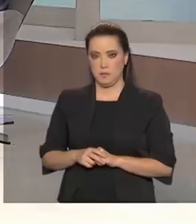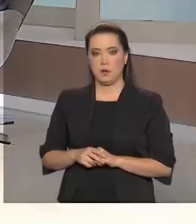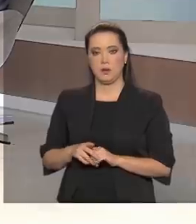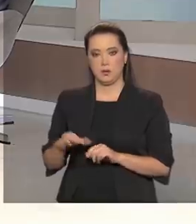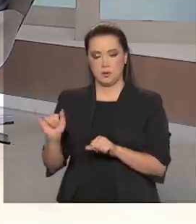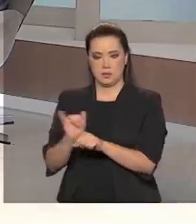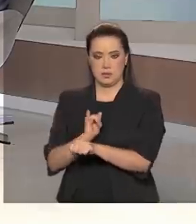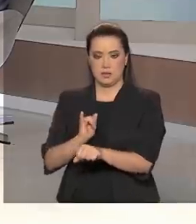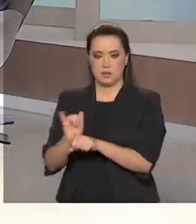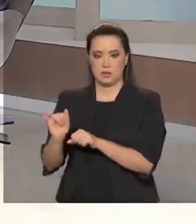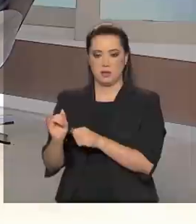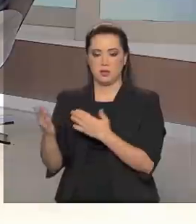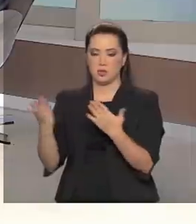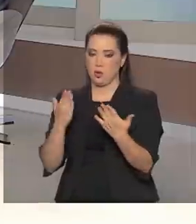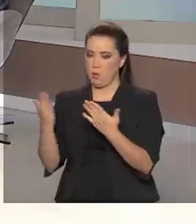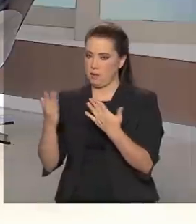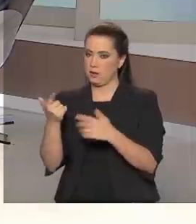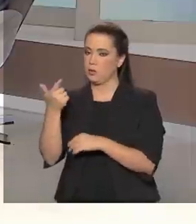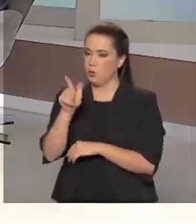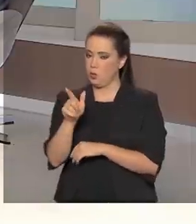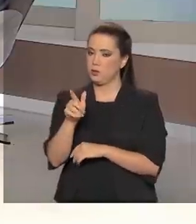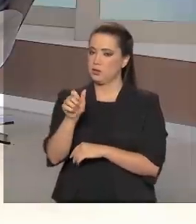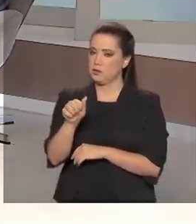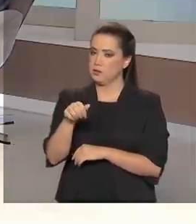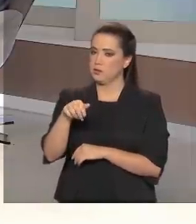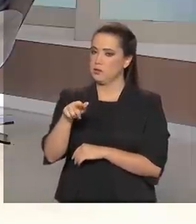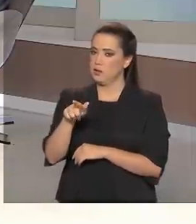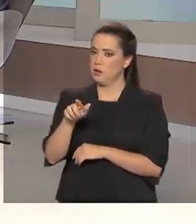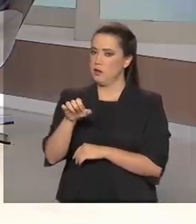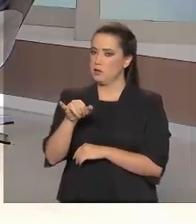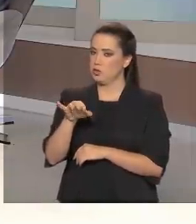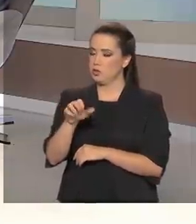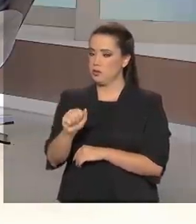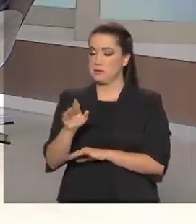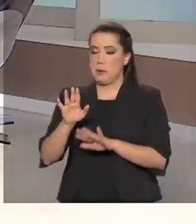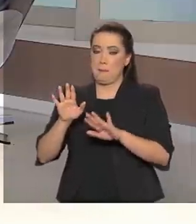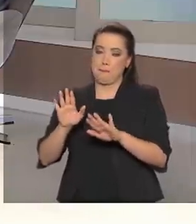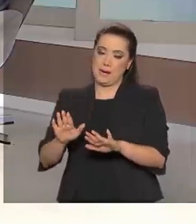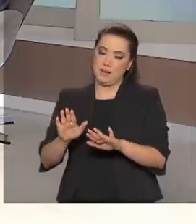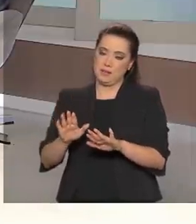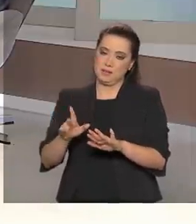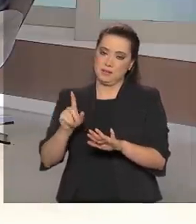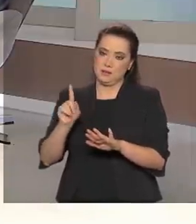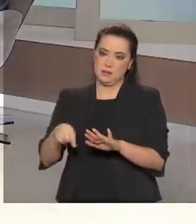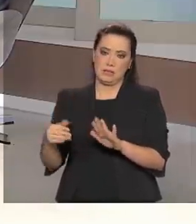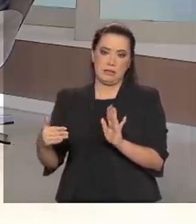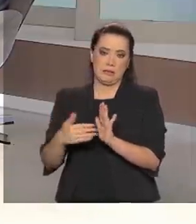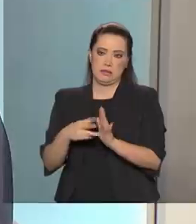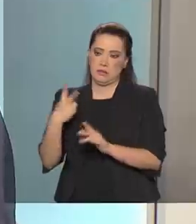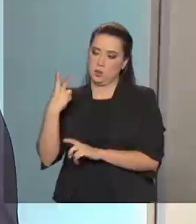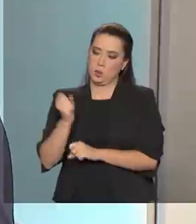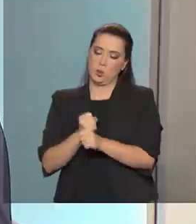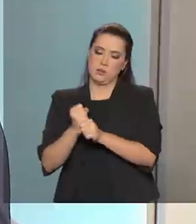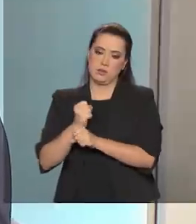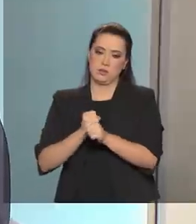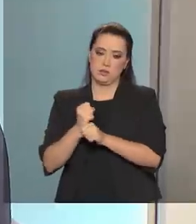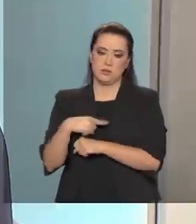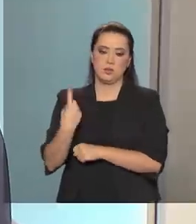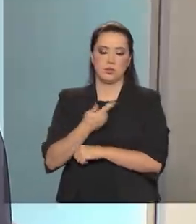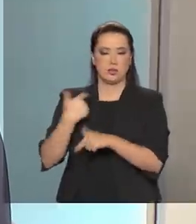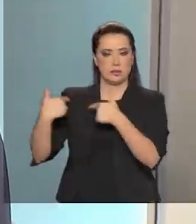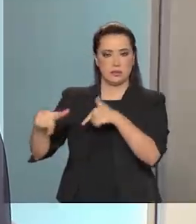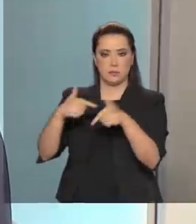estrutura bem parecida com a de uma agência, ok? Mas é até dois anos. Já estamos